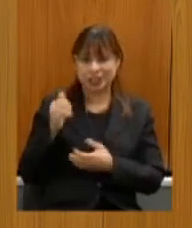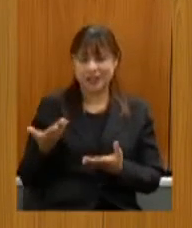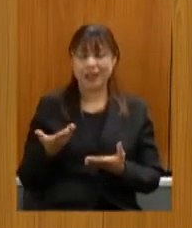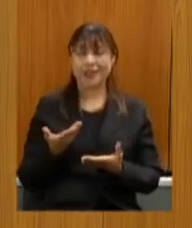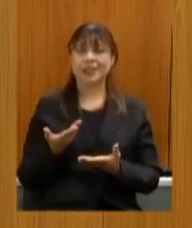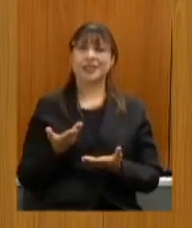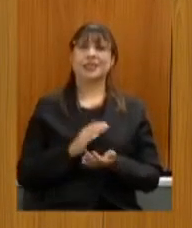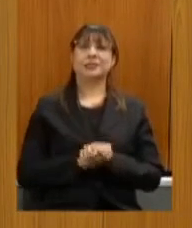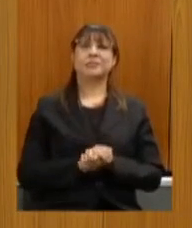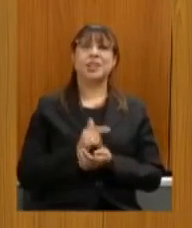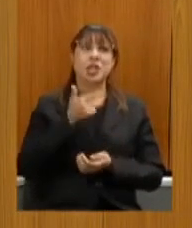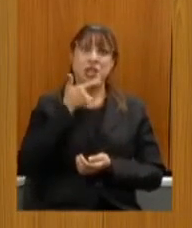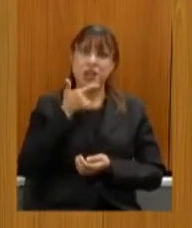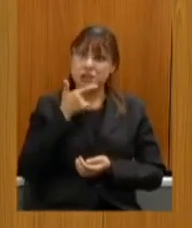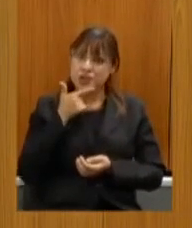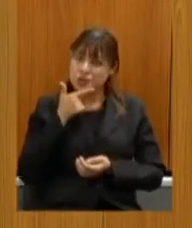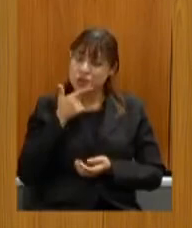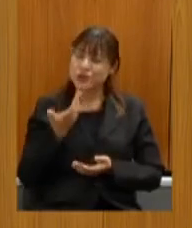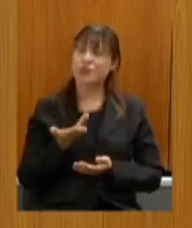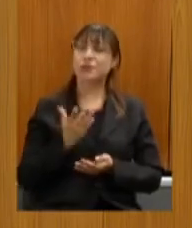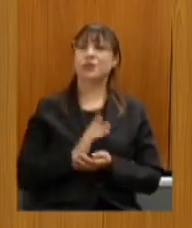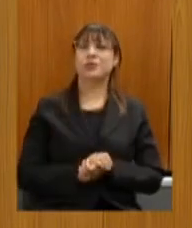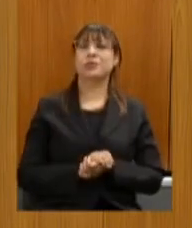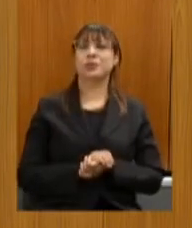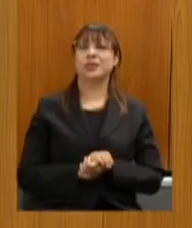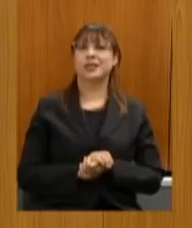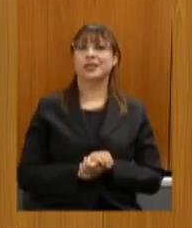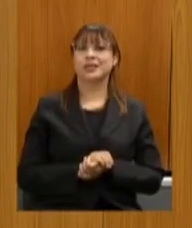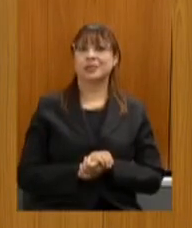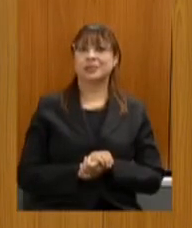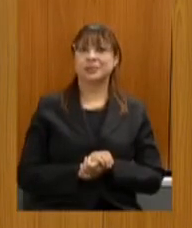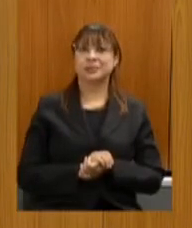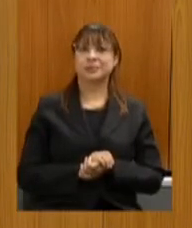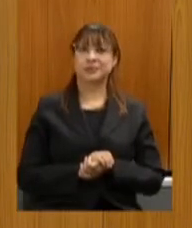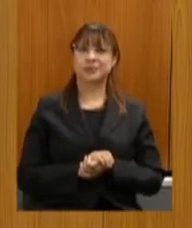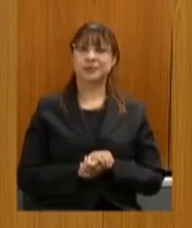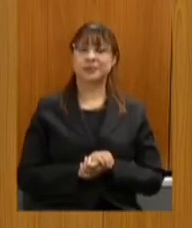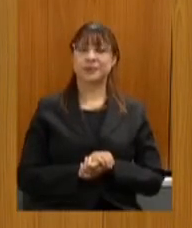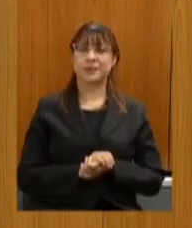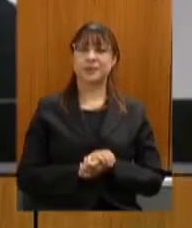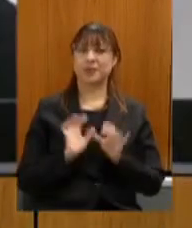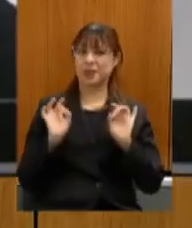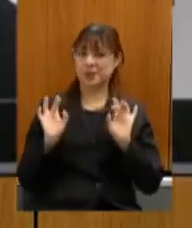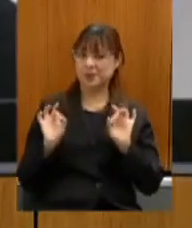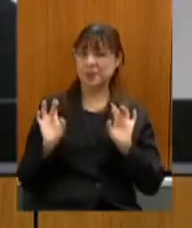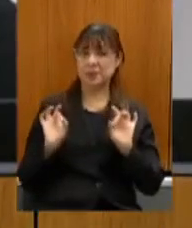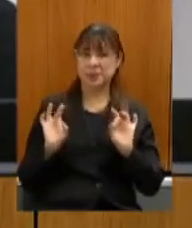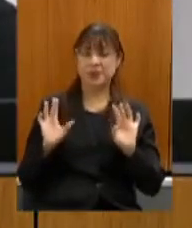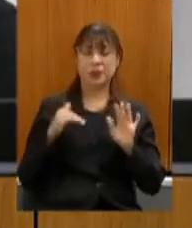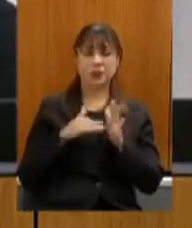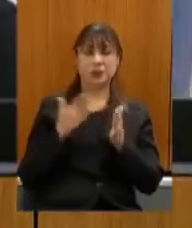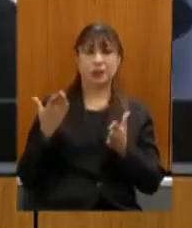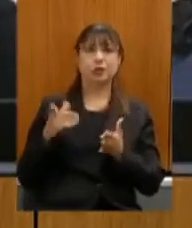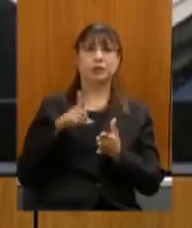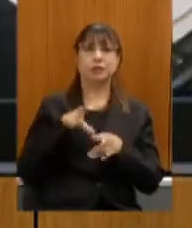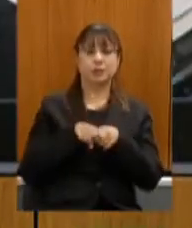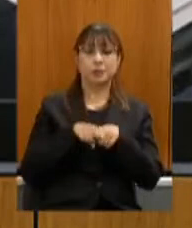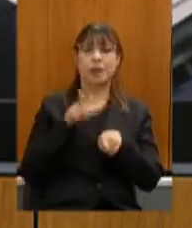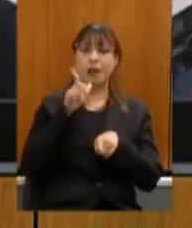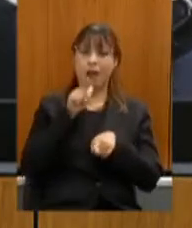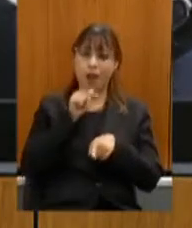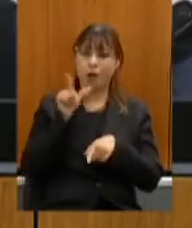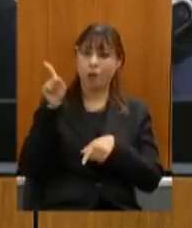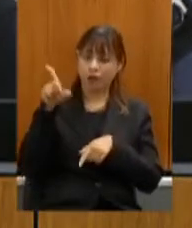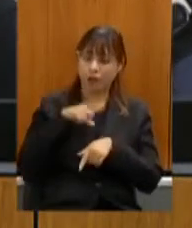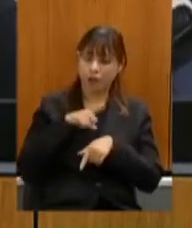do nosso queijo também água que é extremamente especial as águas e